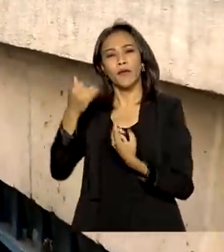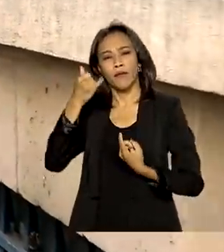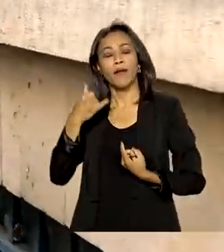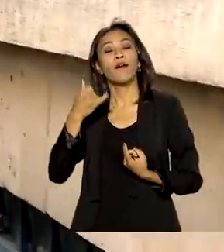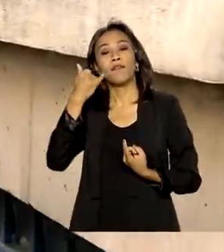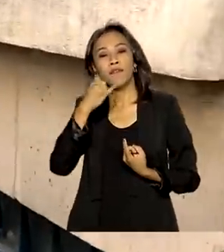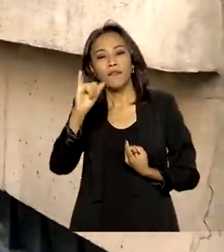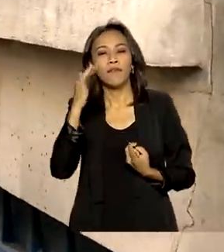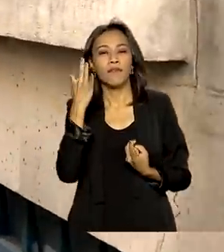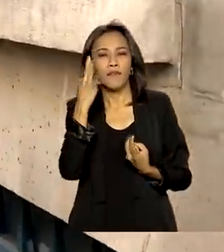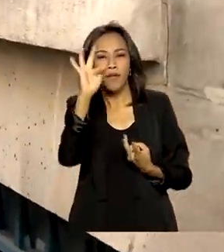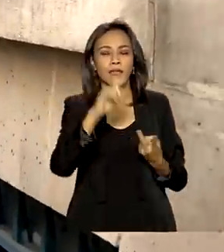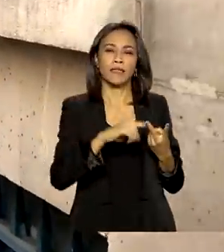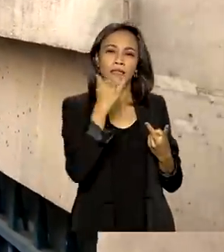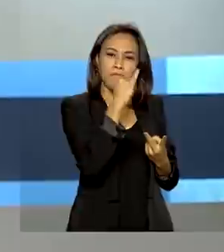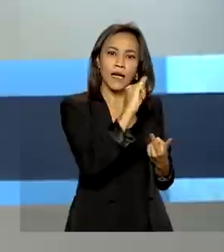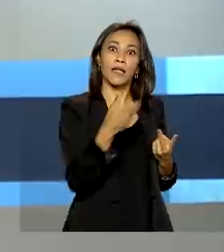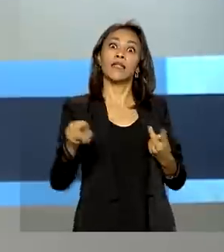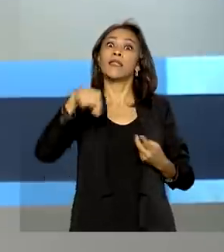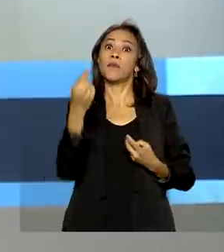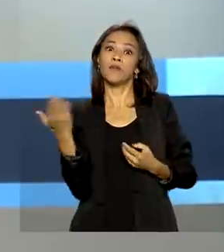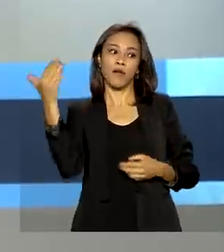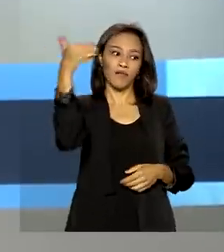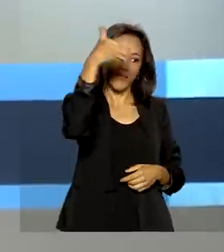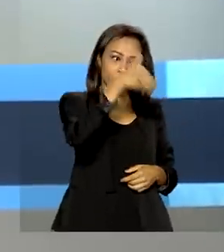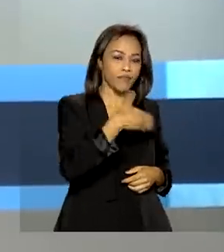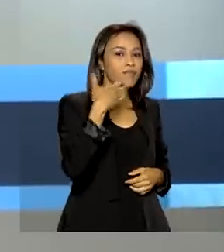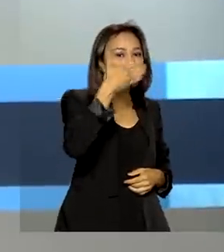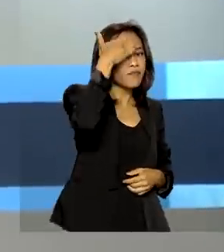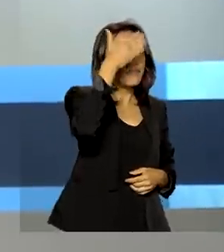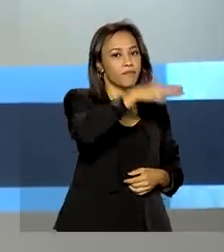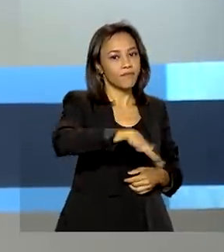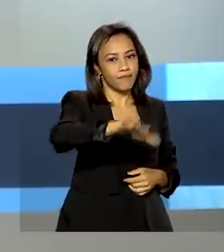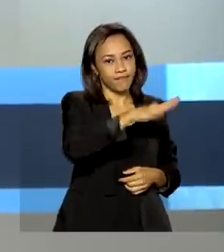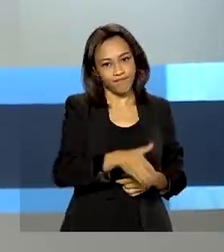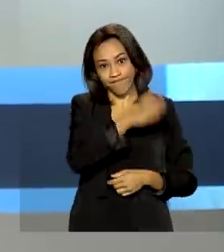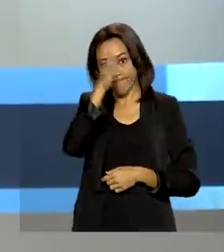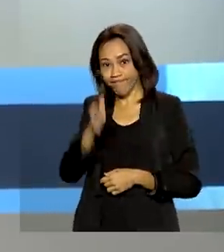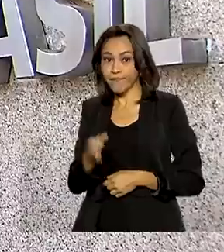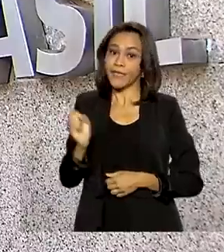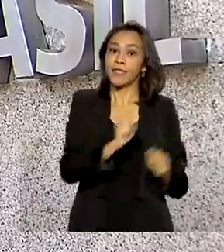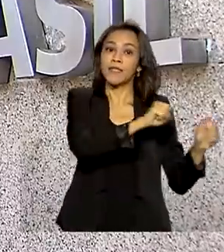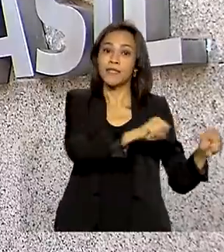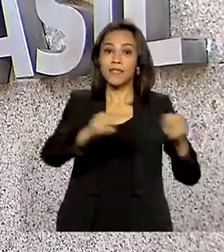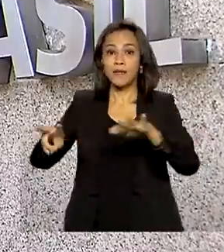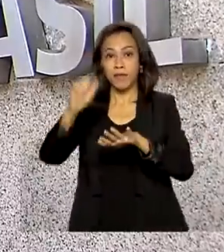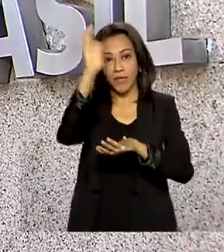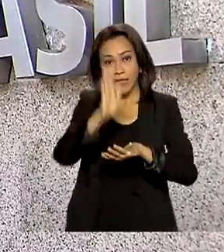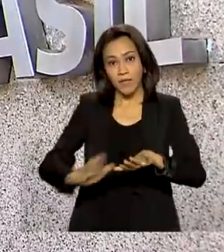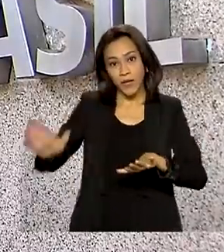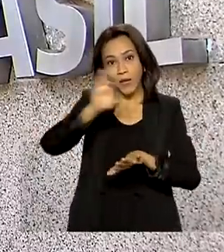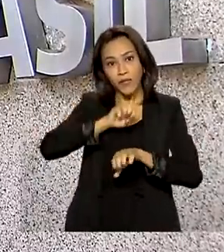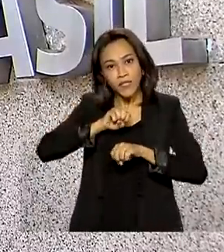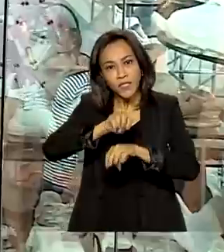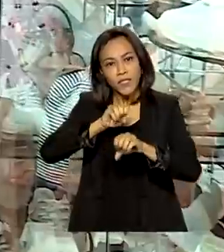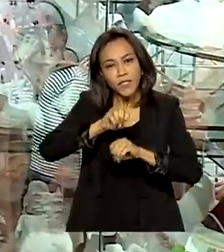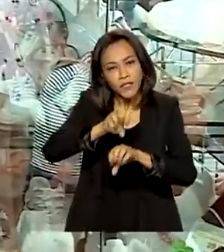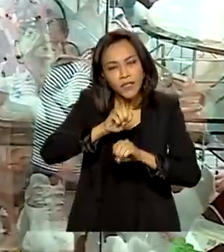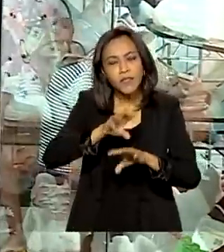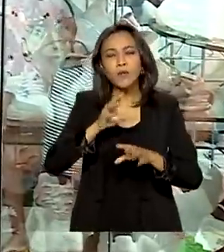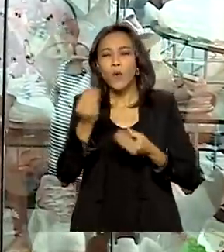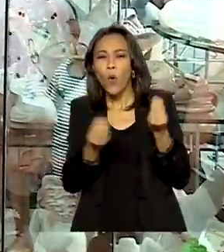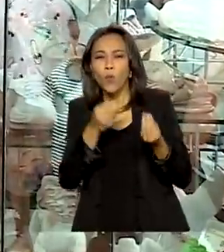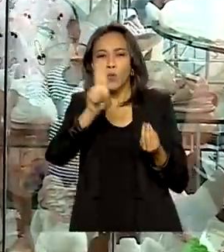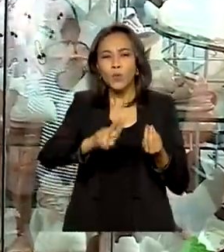e depois segue para o Oriente Médio. Semana Nacional de Educação Financeira. Banco Central quer ajudar os